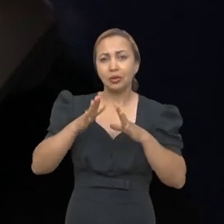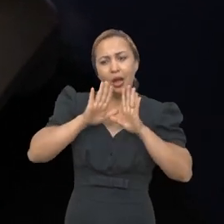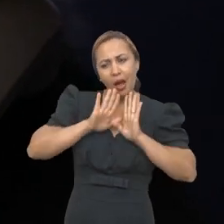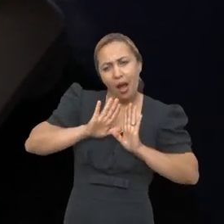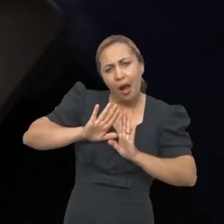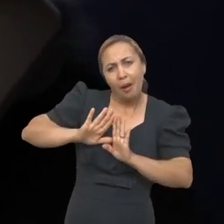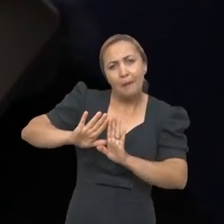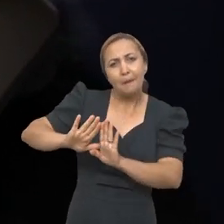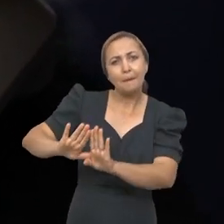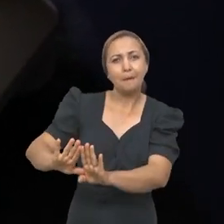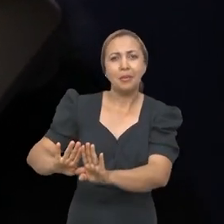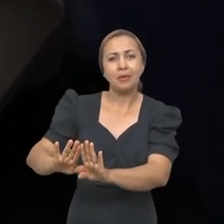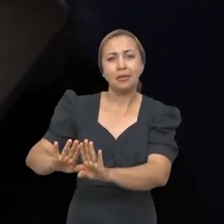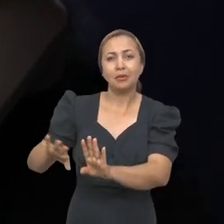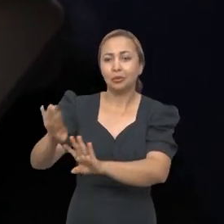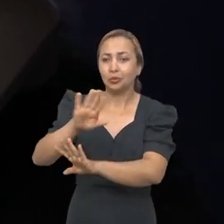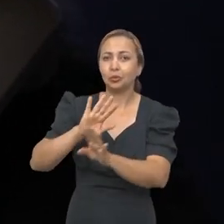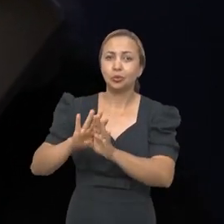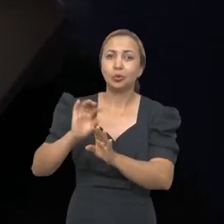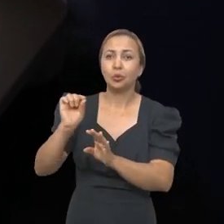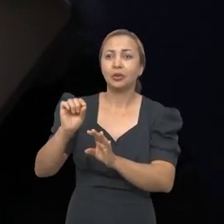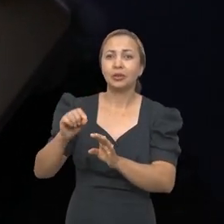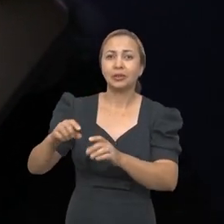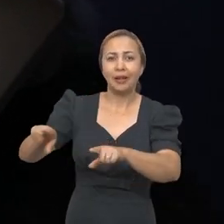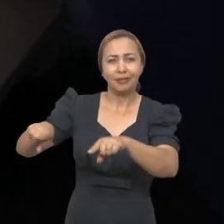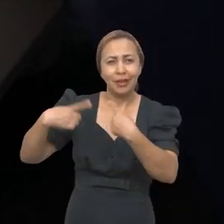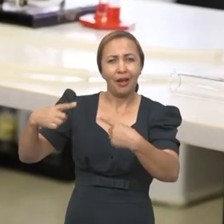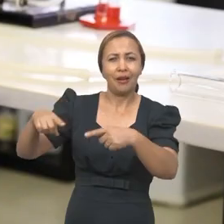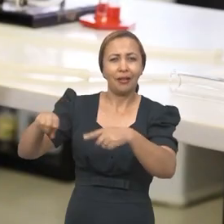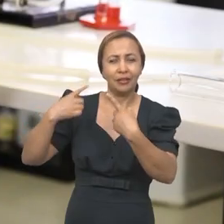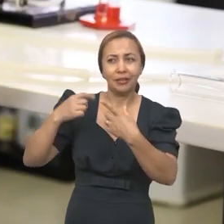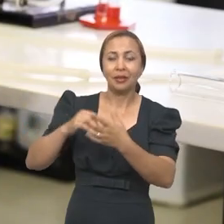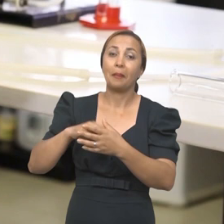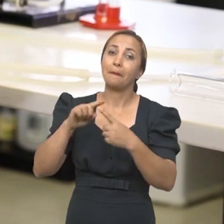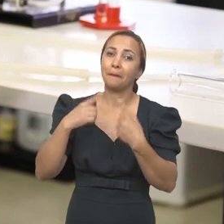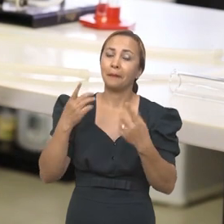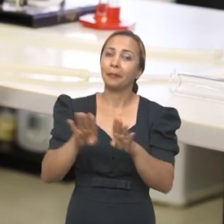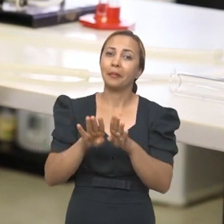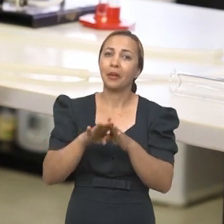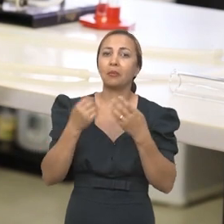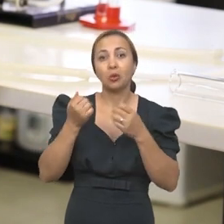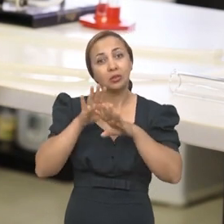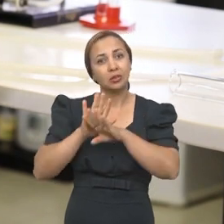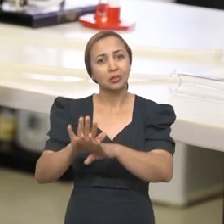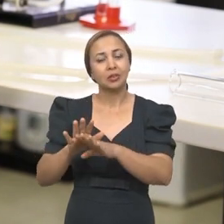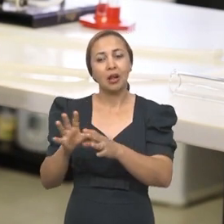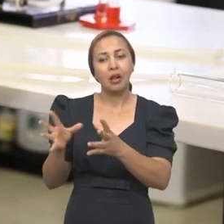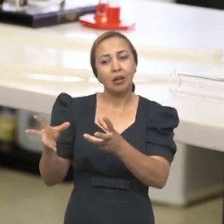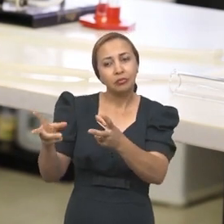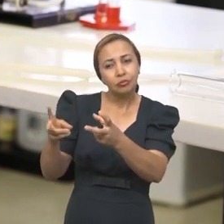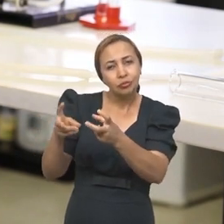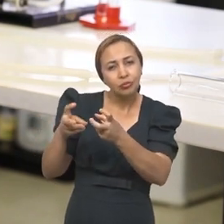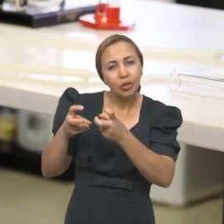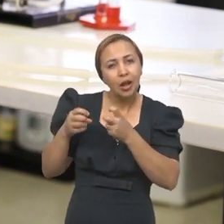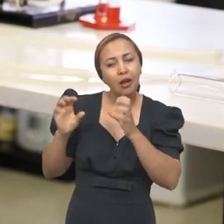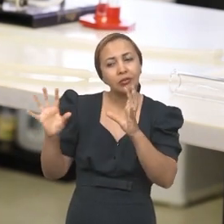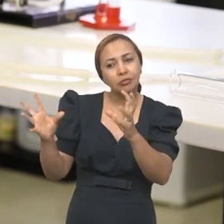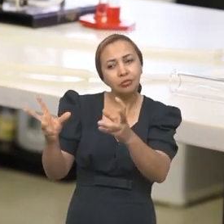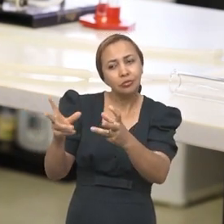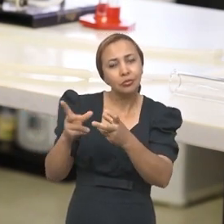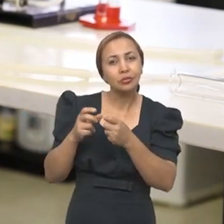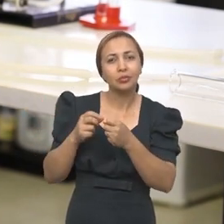repelindo diretamente o herbívoro que está atacando a planta, mas ela pode agir também atraindo